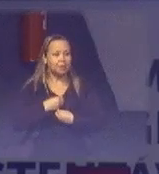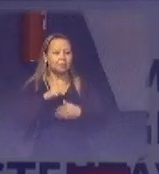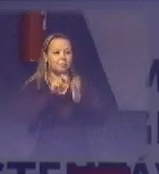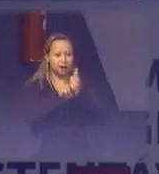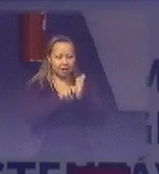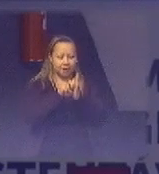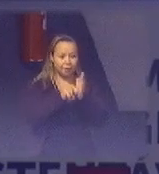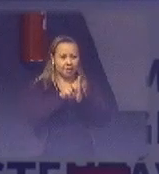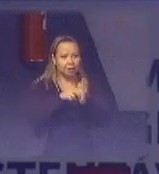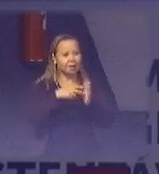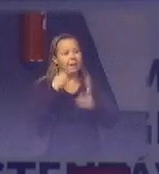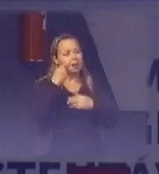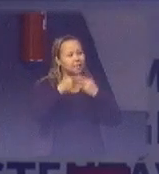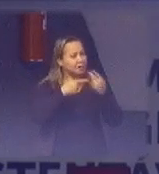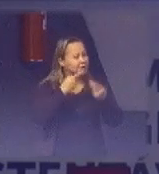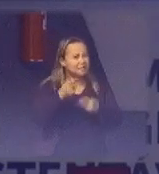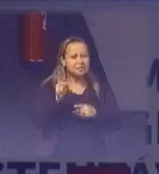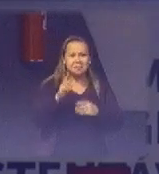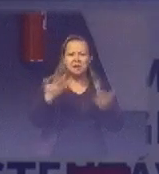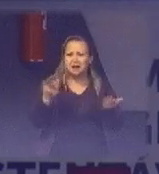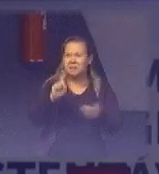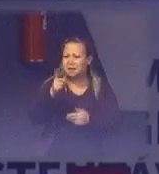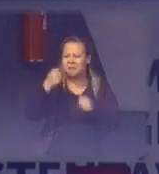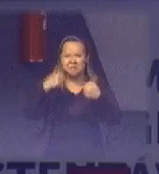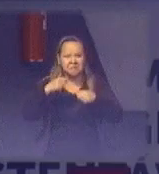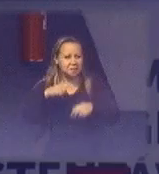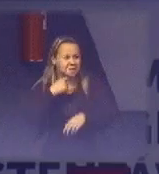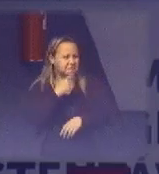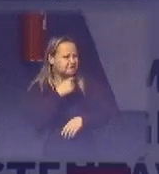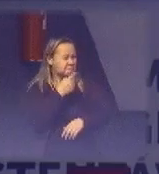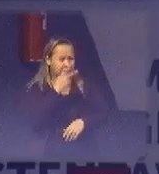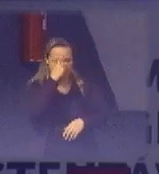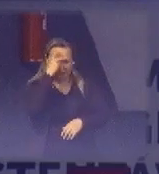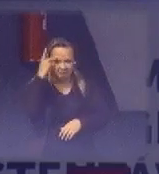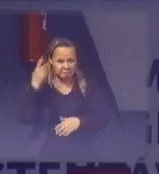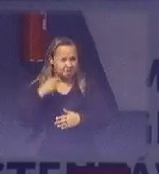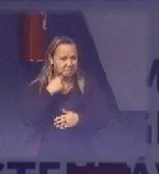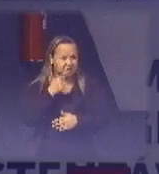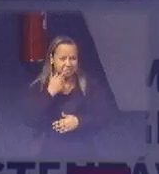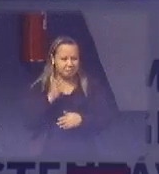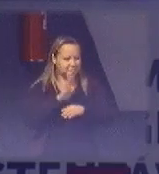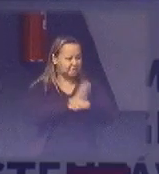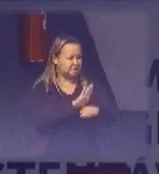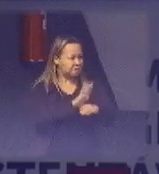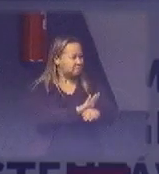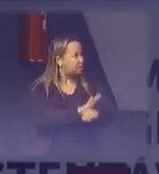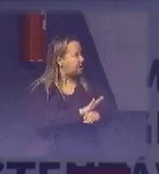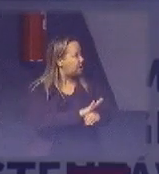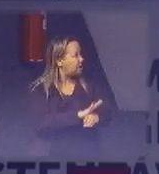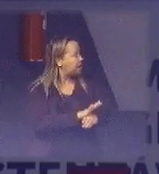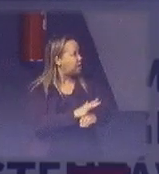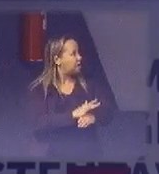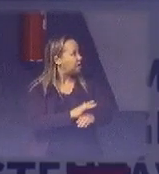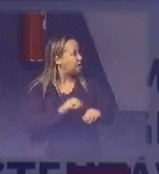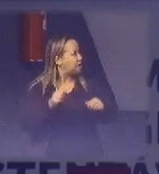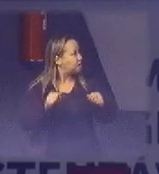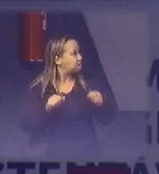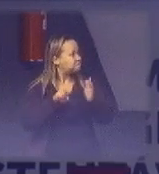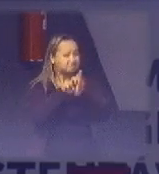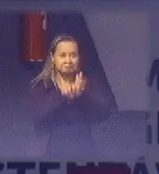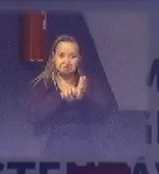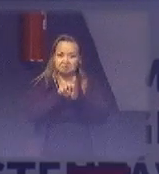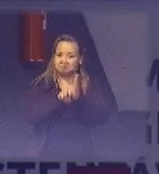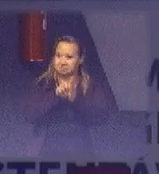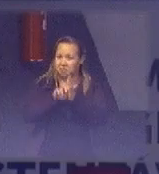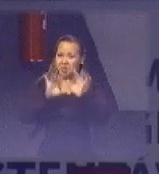dizendo que agora ela não precisa de ninguém para empurrar a cadeira. Ela está sozinha. Olha a manobra que ela vai fazer. Atenção. Não manobra, vamos lá.